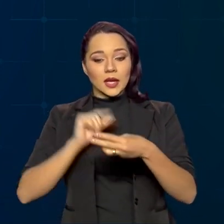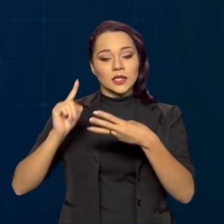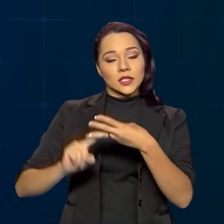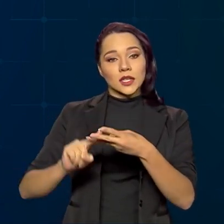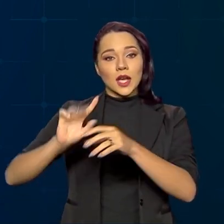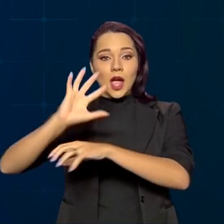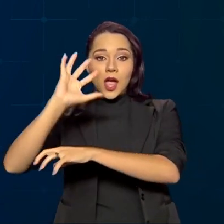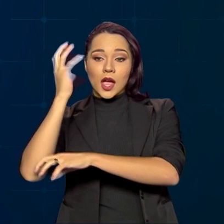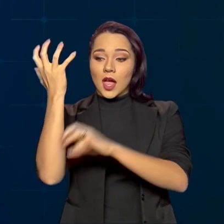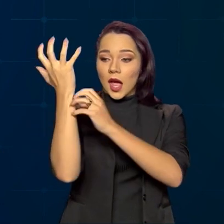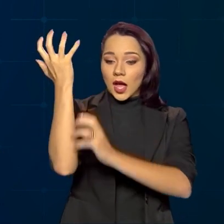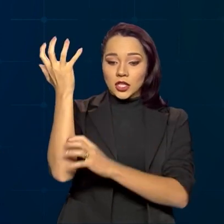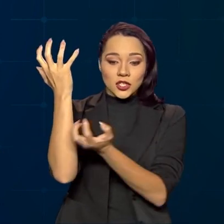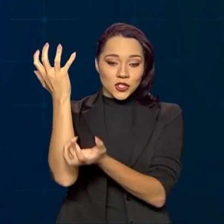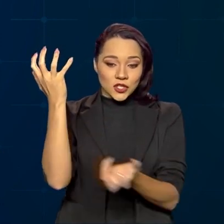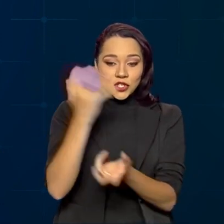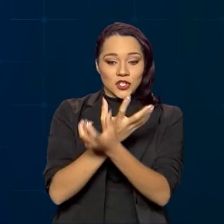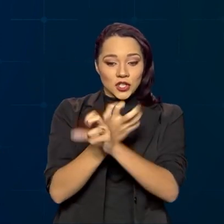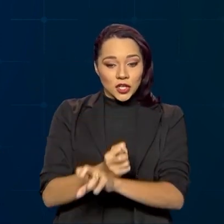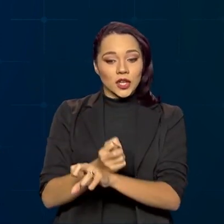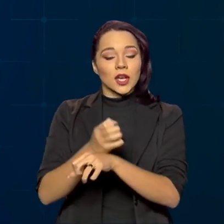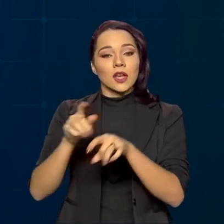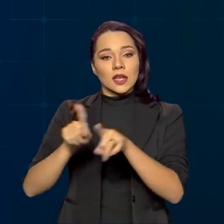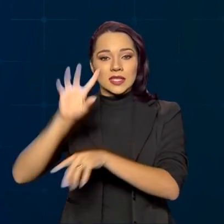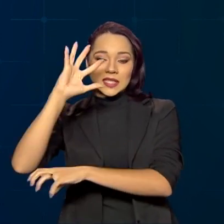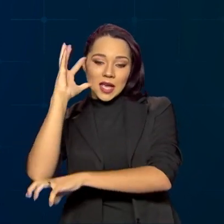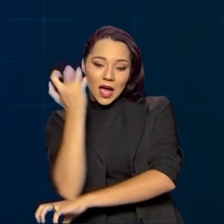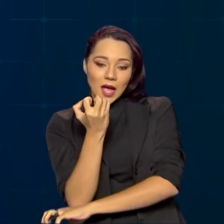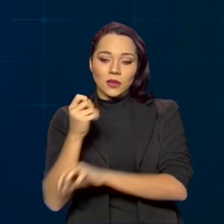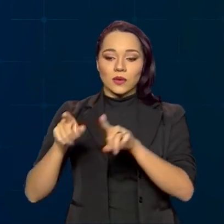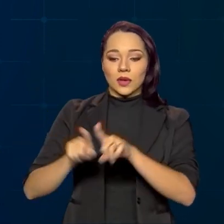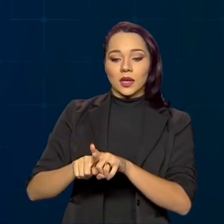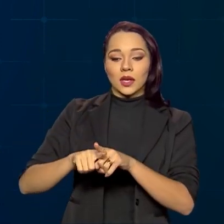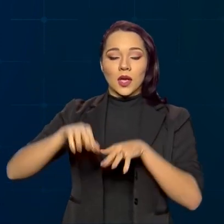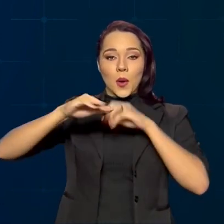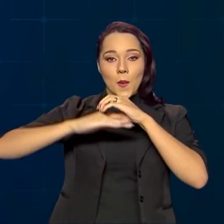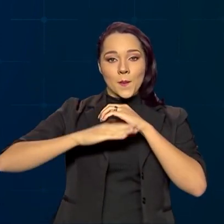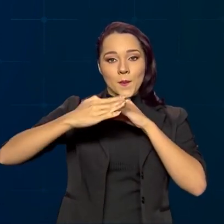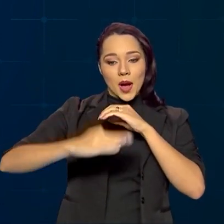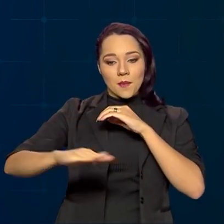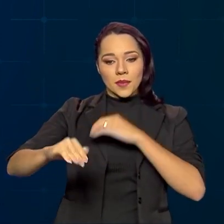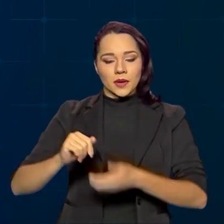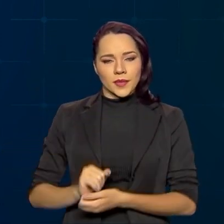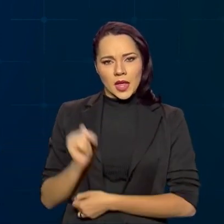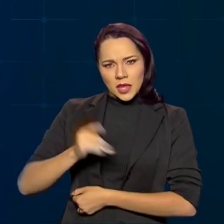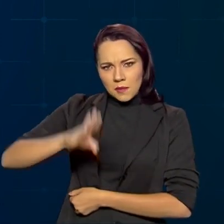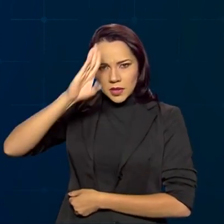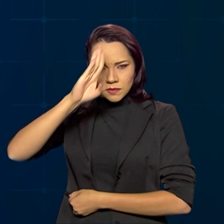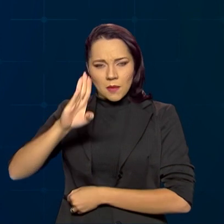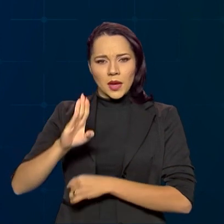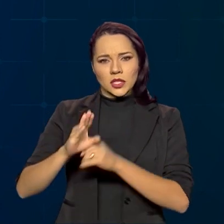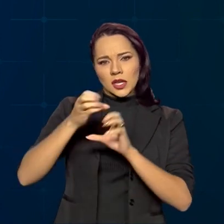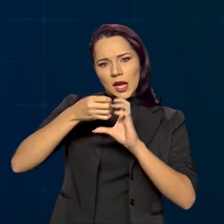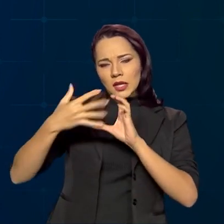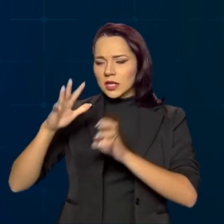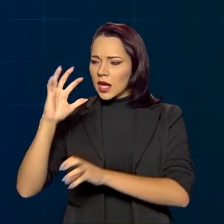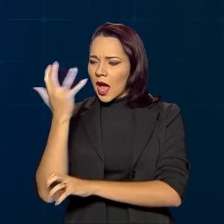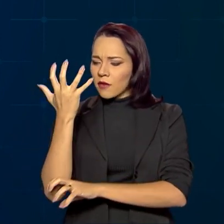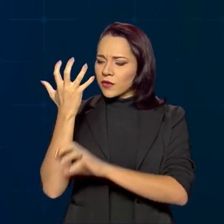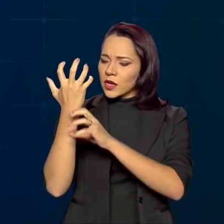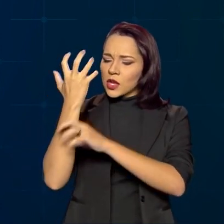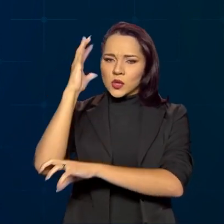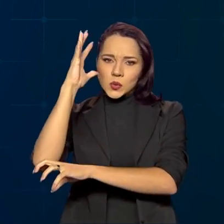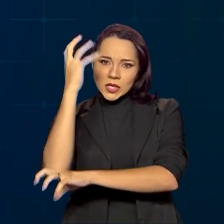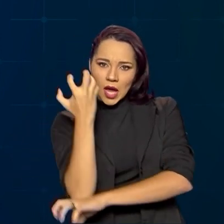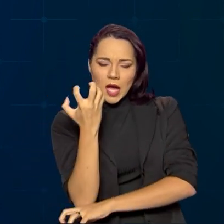Caatinga, Cerrado e Pampa. Tem uma vegetação onde predominam espécies do Cerrado, misturadas a